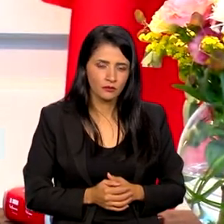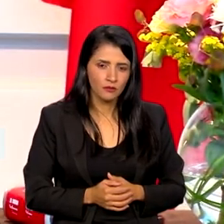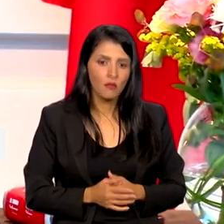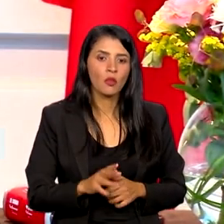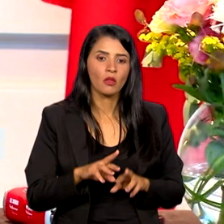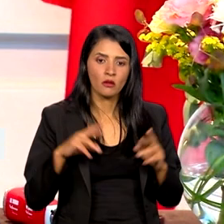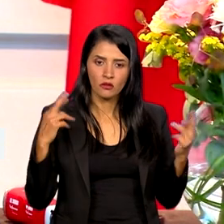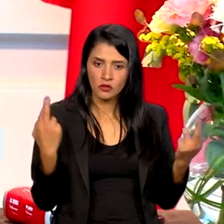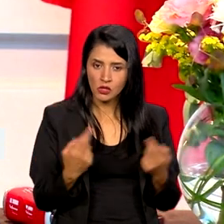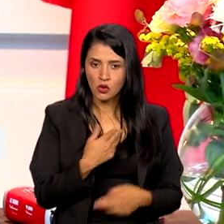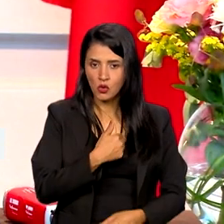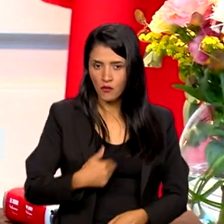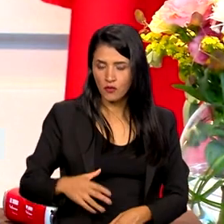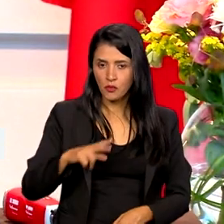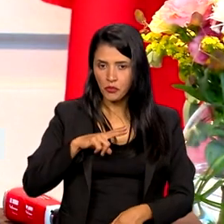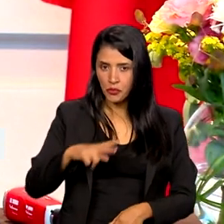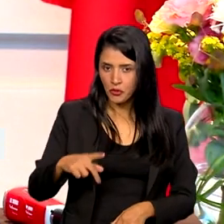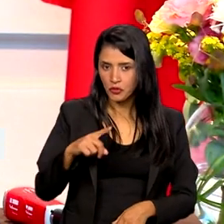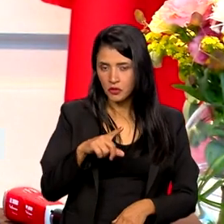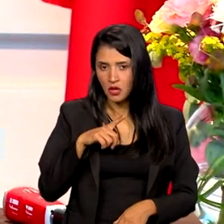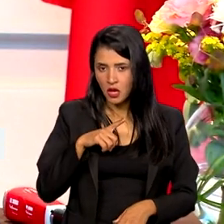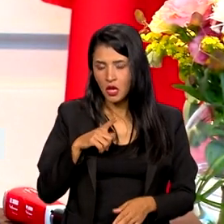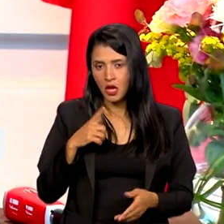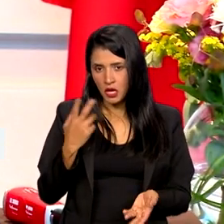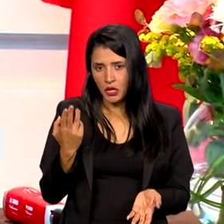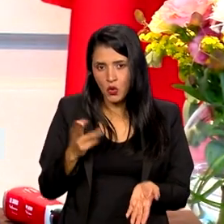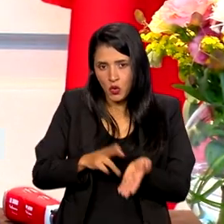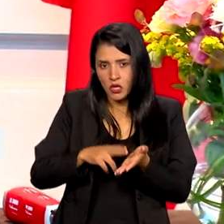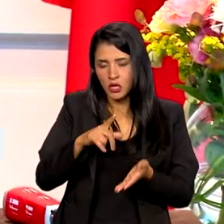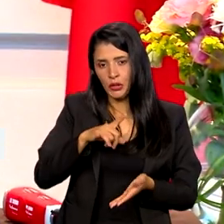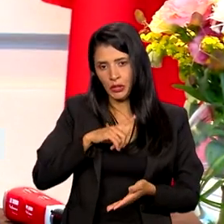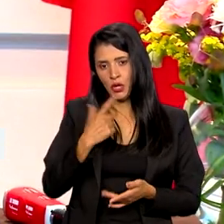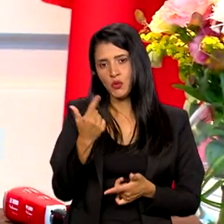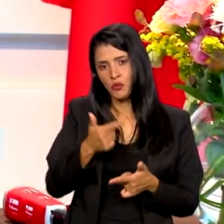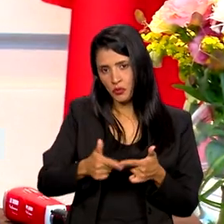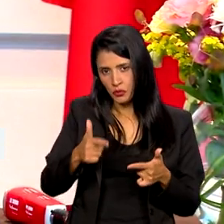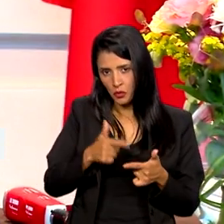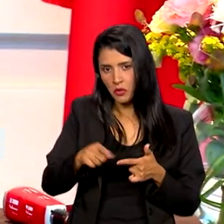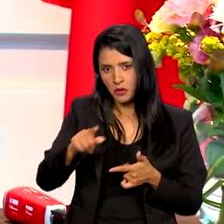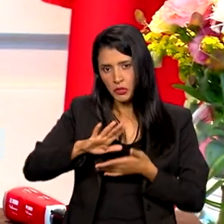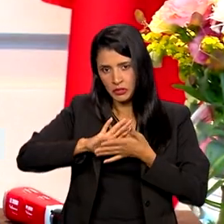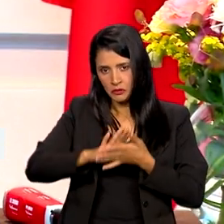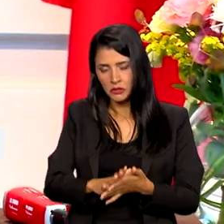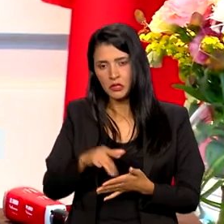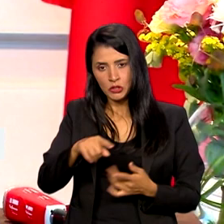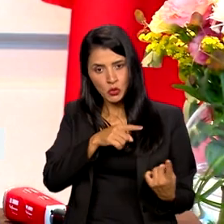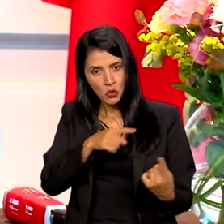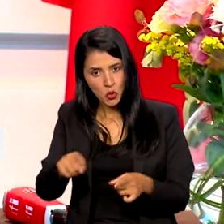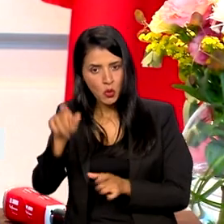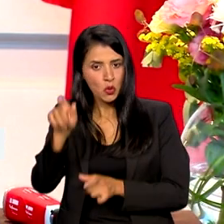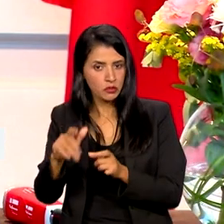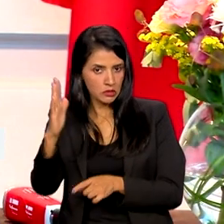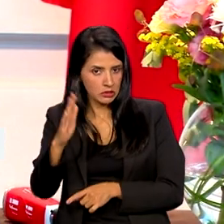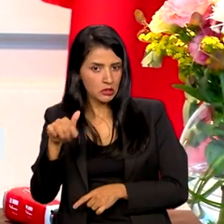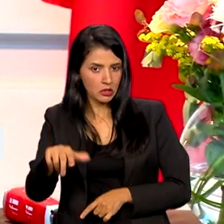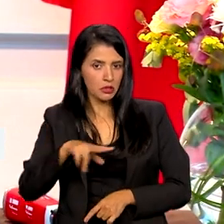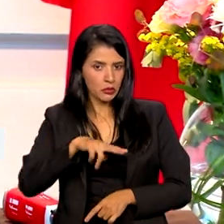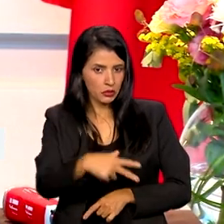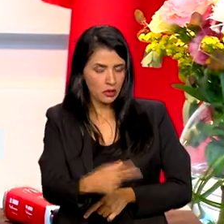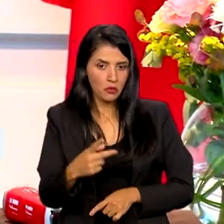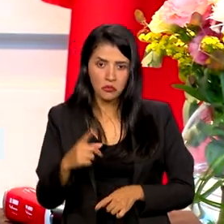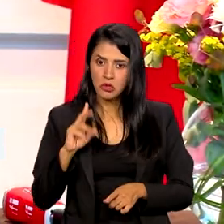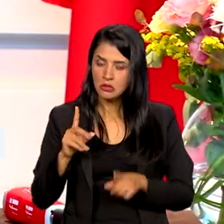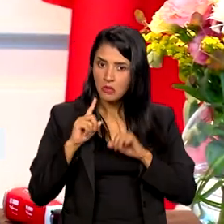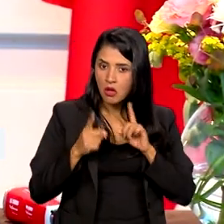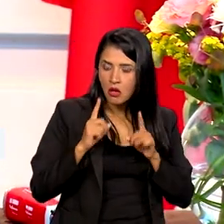Na reunião com o governo português, eles reconheceram que existe um problema de discriminação contra a brasileira aqui? Porque uma queixa frequente